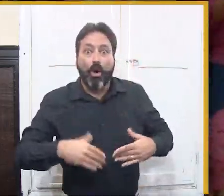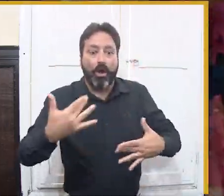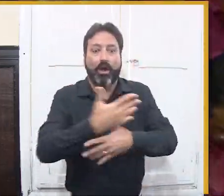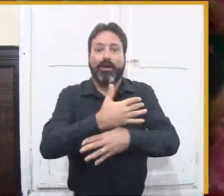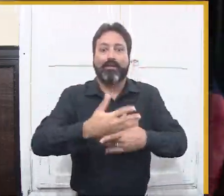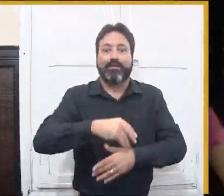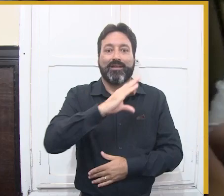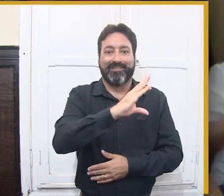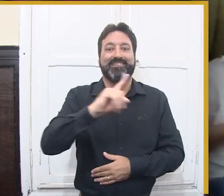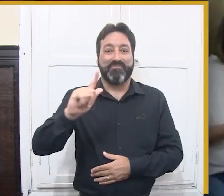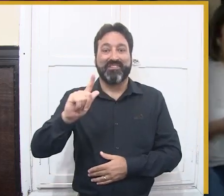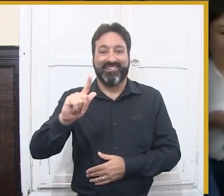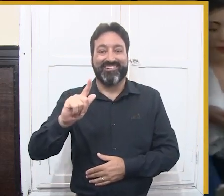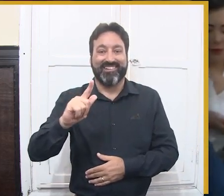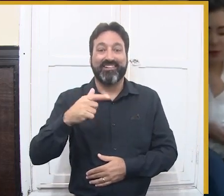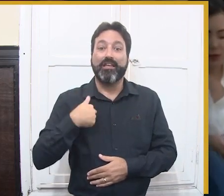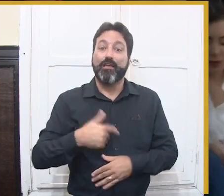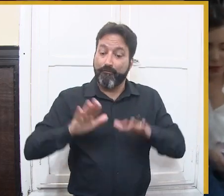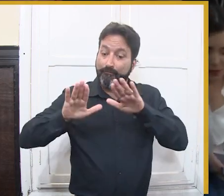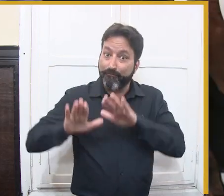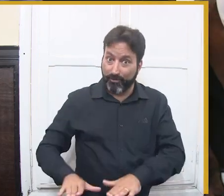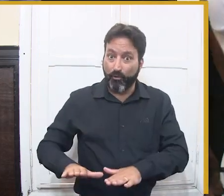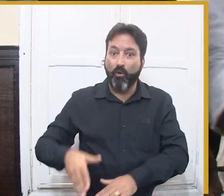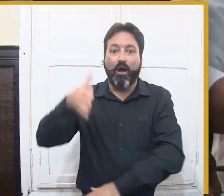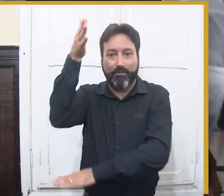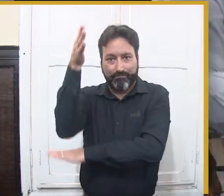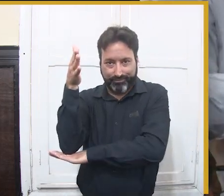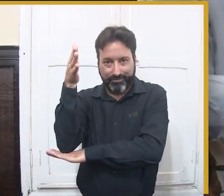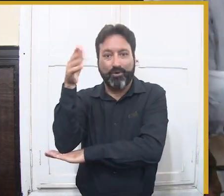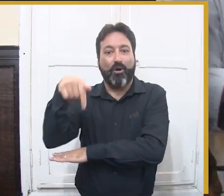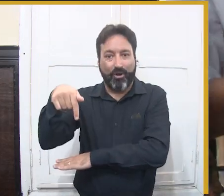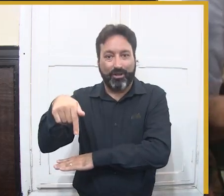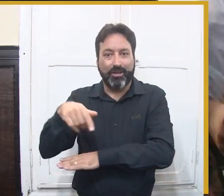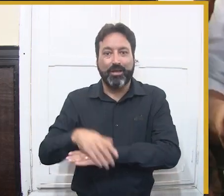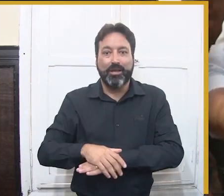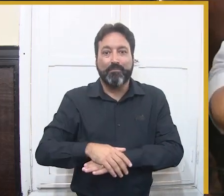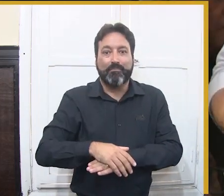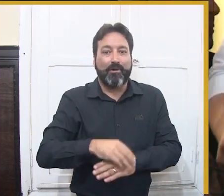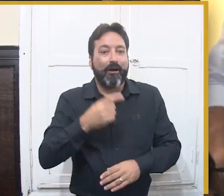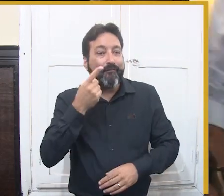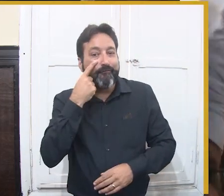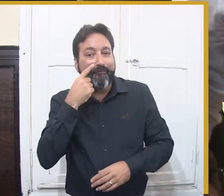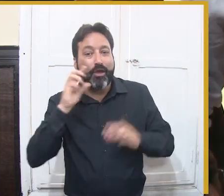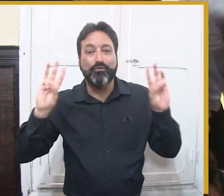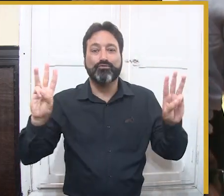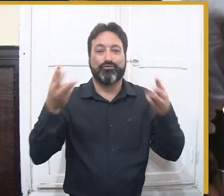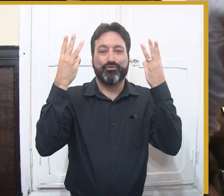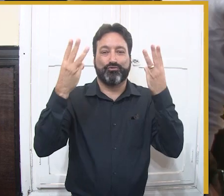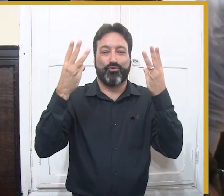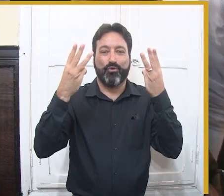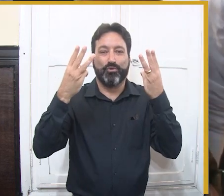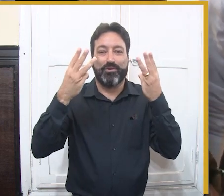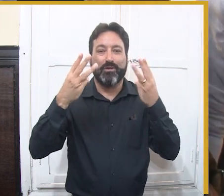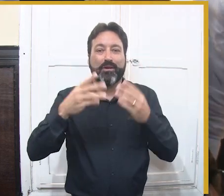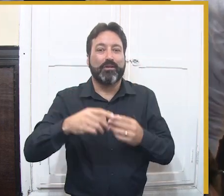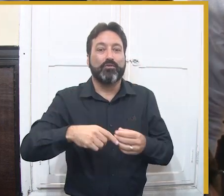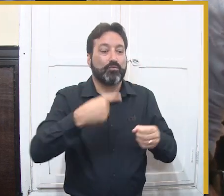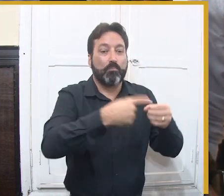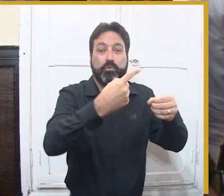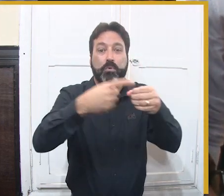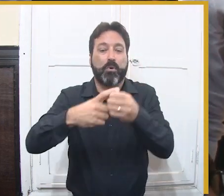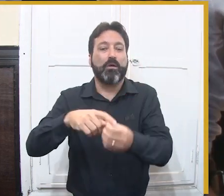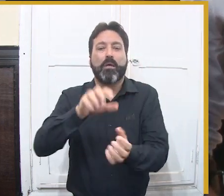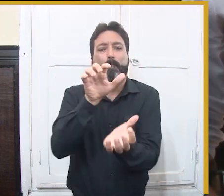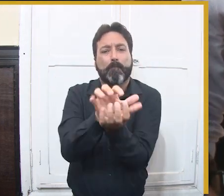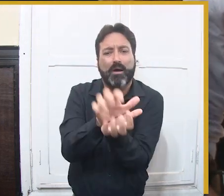E quem não lembra do que disse Gustavo Lima no palco do maior São João do Mundo, se dizendo impressionado com a